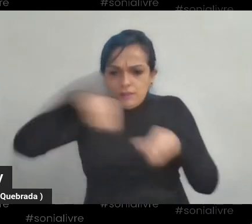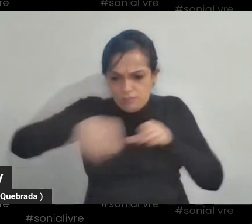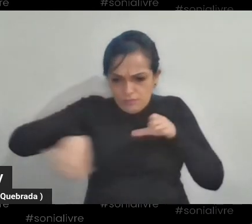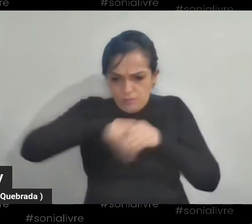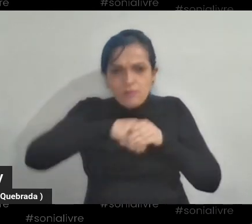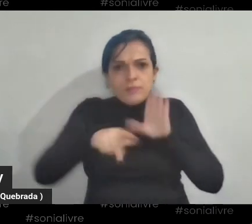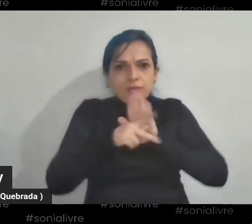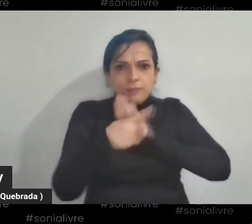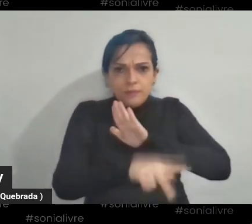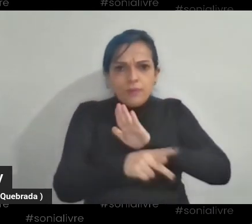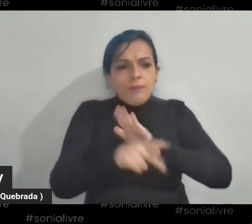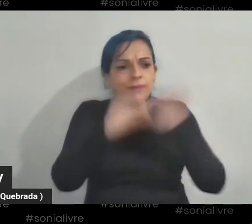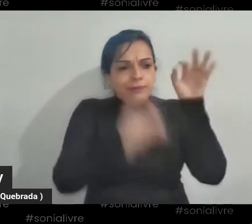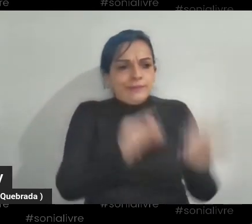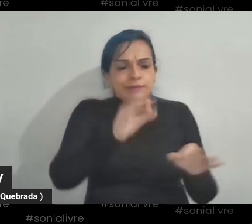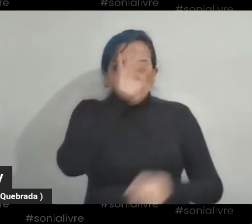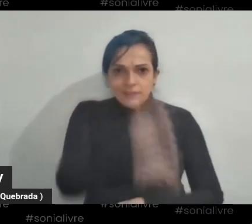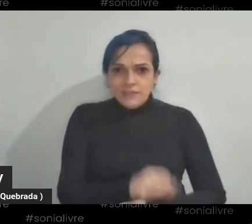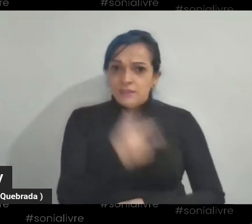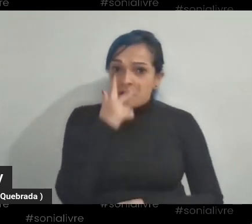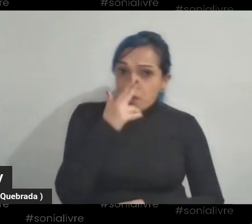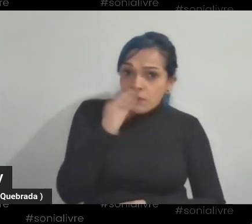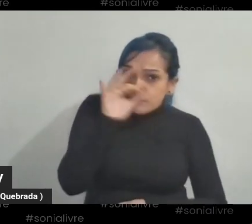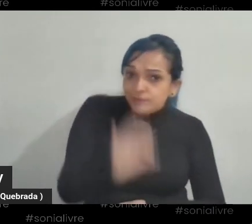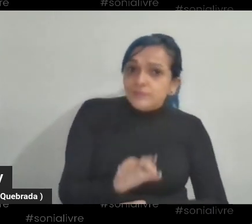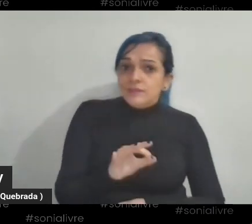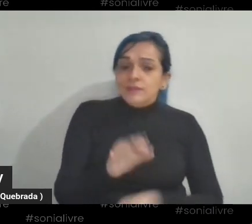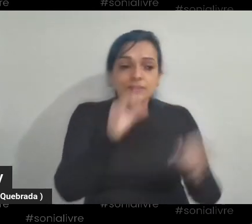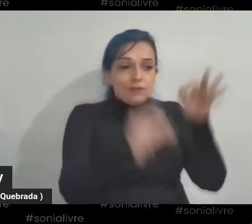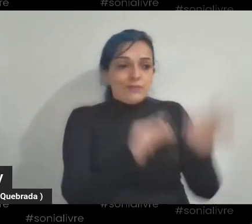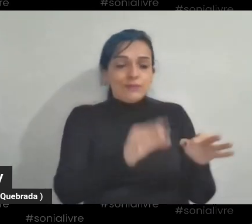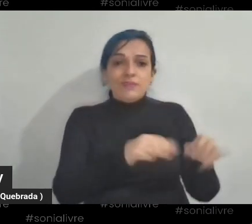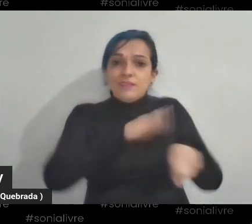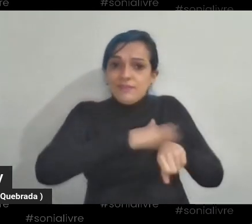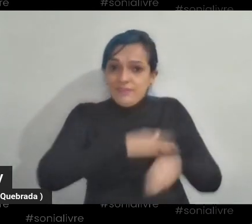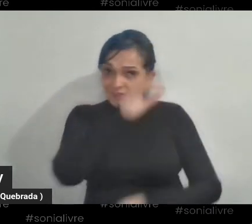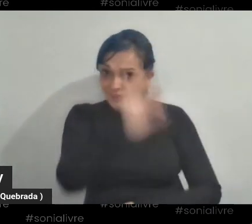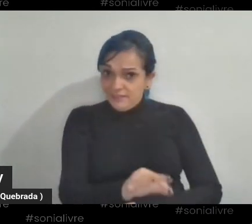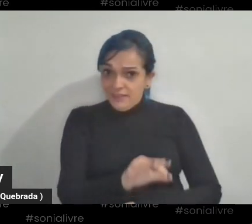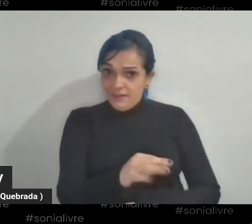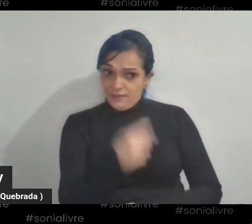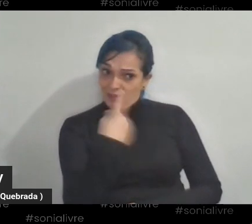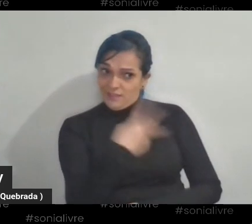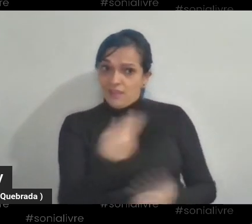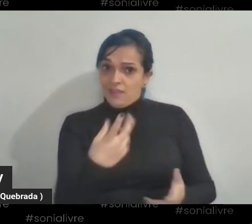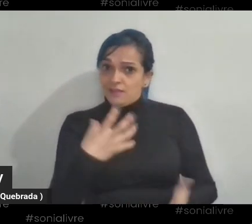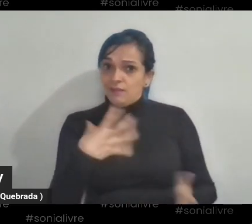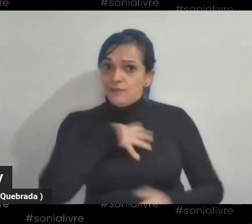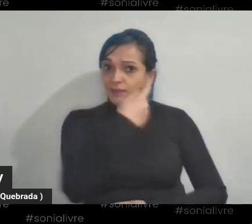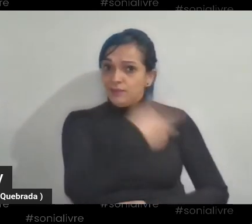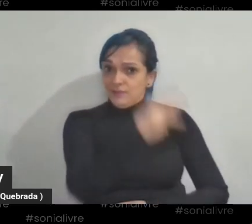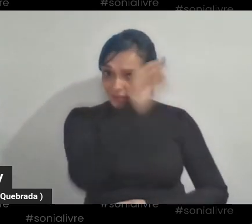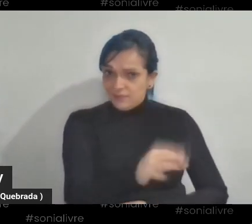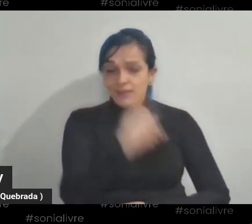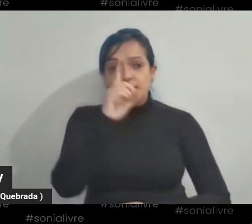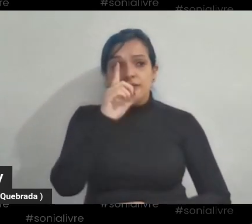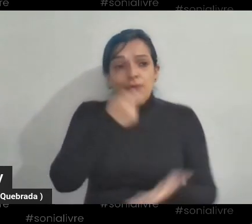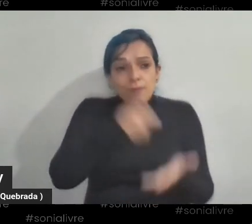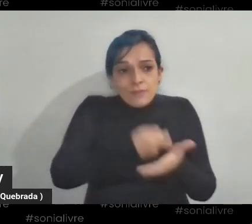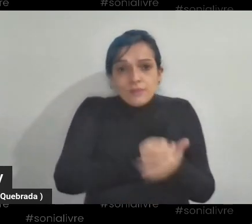Eu acho que esse é o termo correto. Que a justiça faça o papel de direito, de obrigação como um todo e que